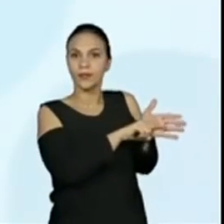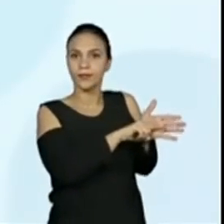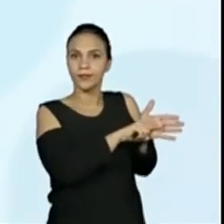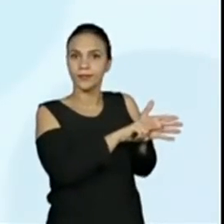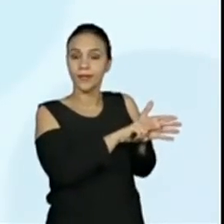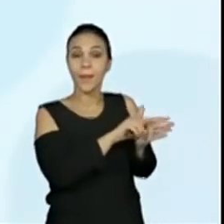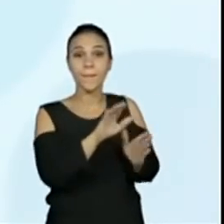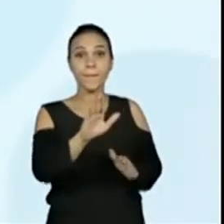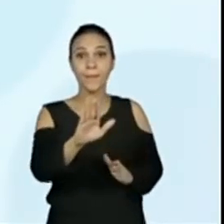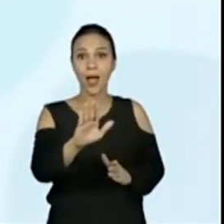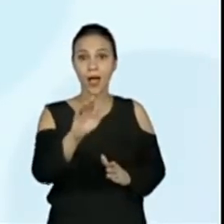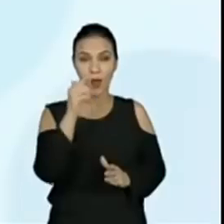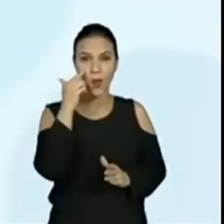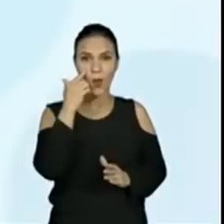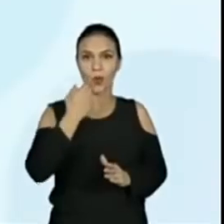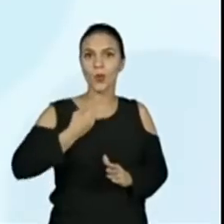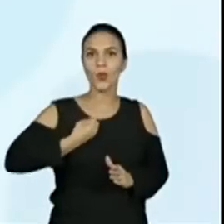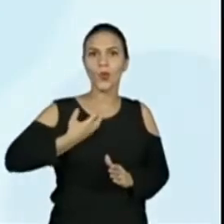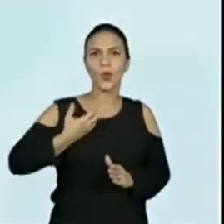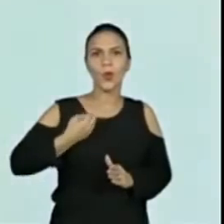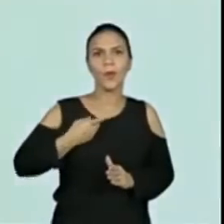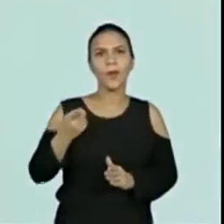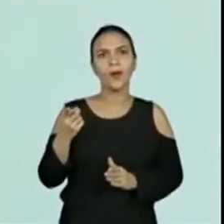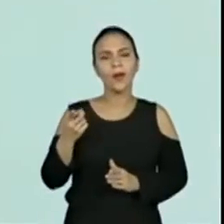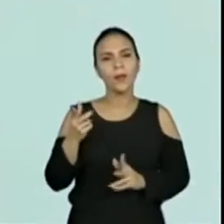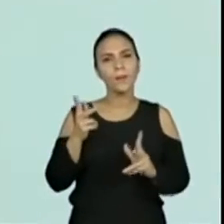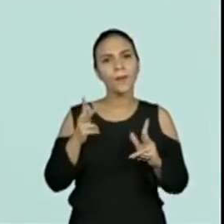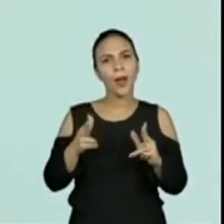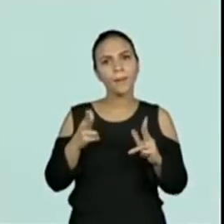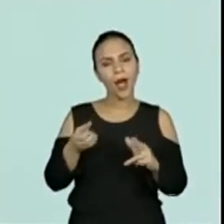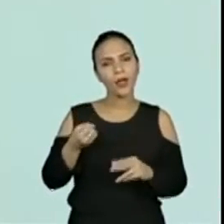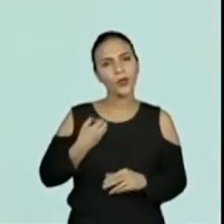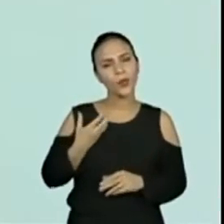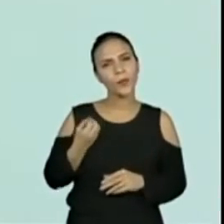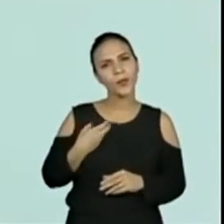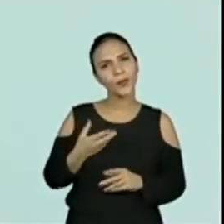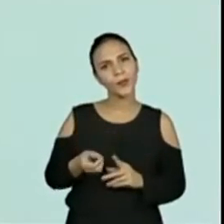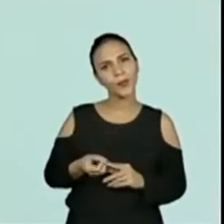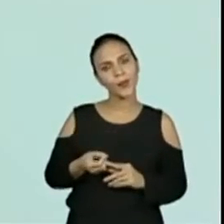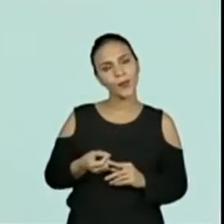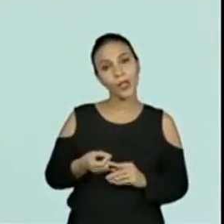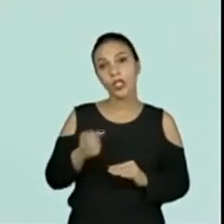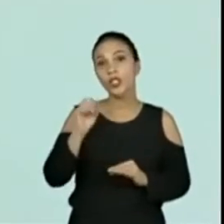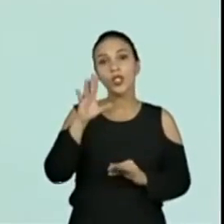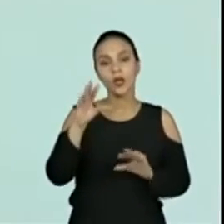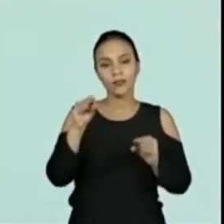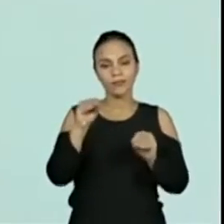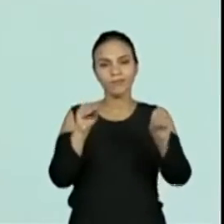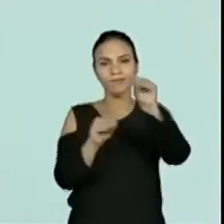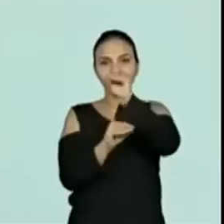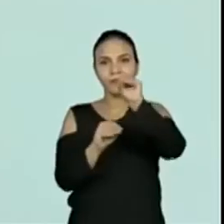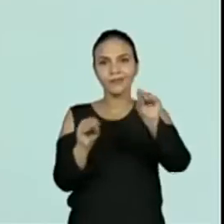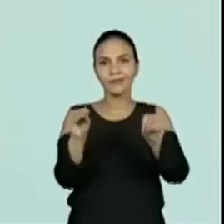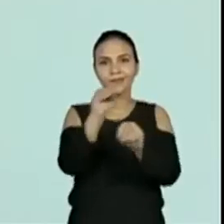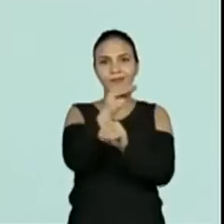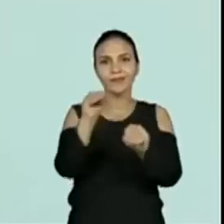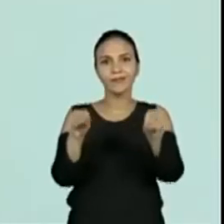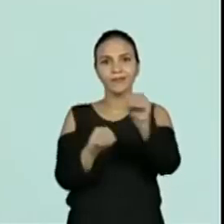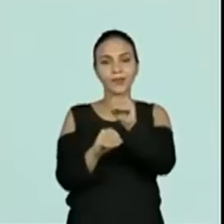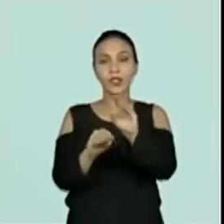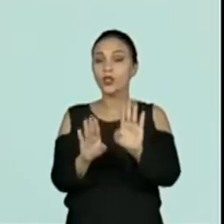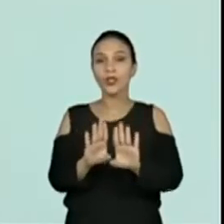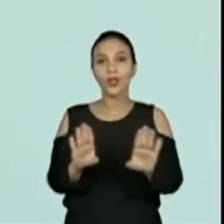Mas observe que os números utilizados são os mesmos. A gente alterou a posição dos números e